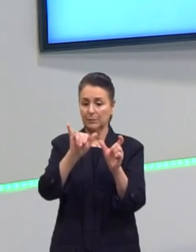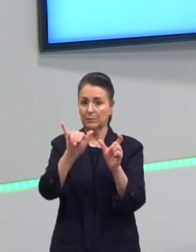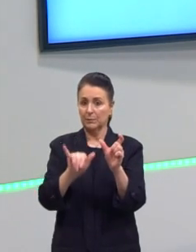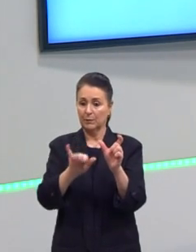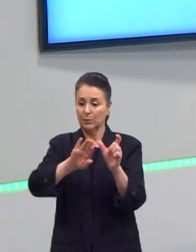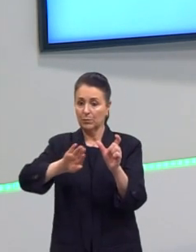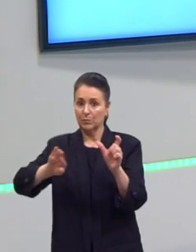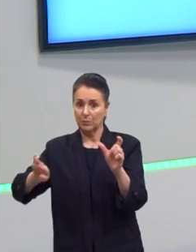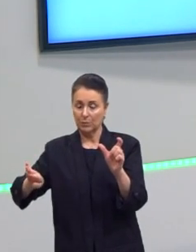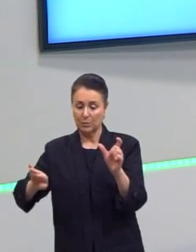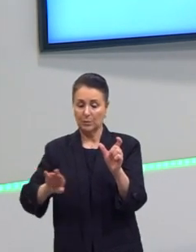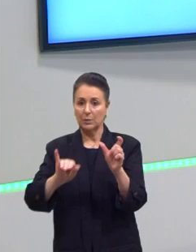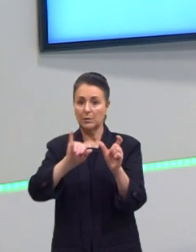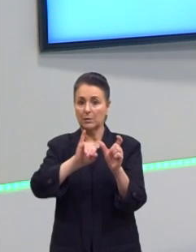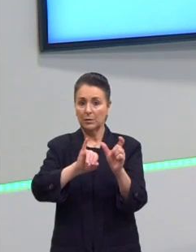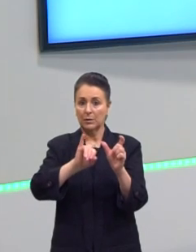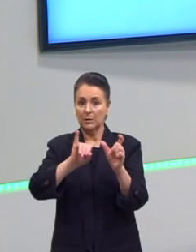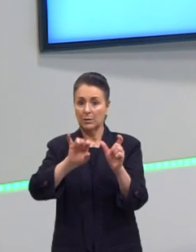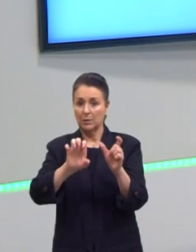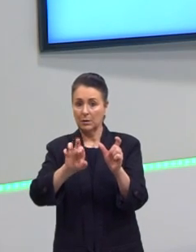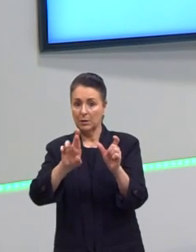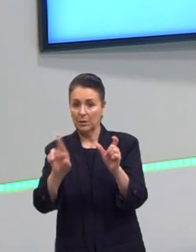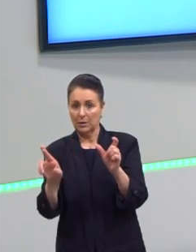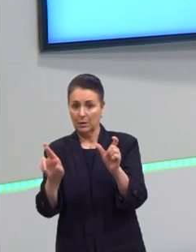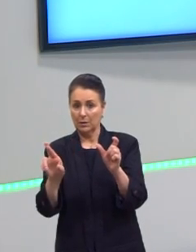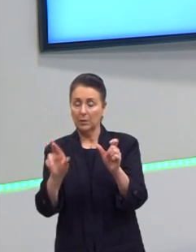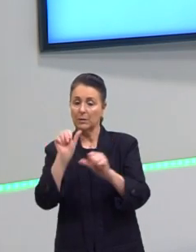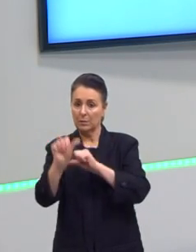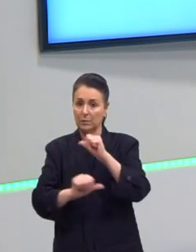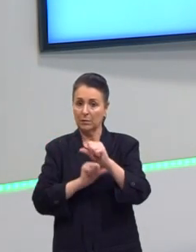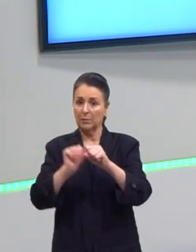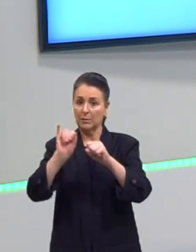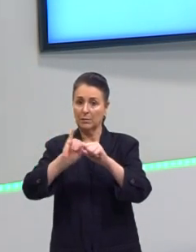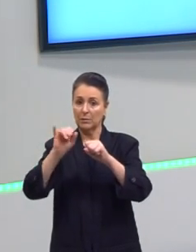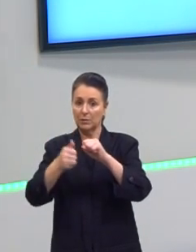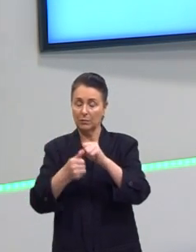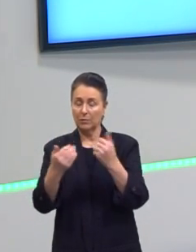e vou colocar um IR para transformar num adjetivo comparativo.